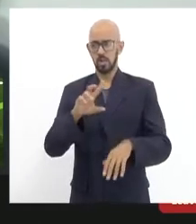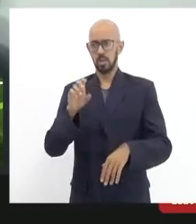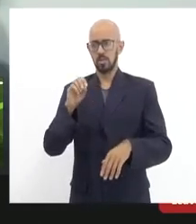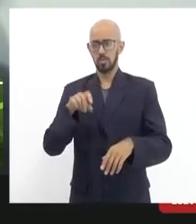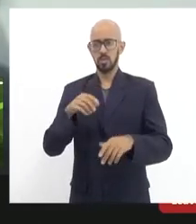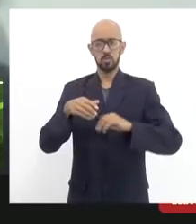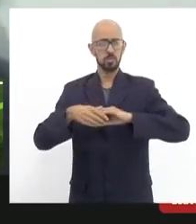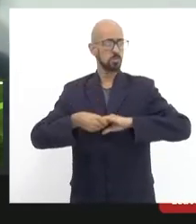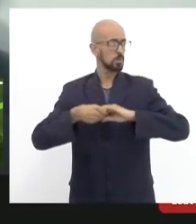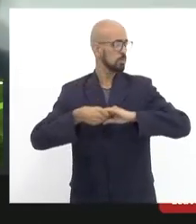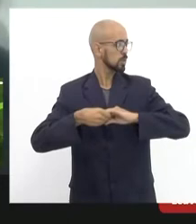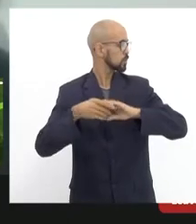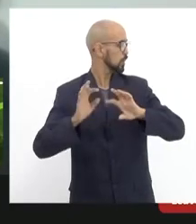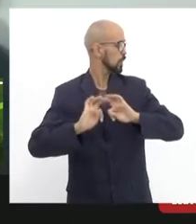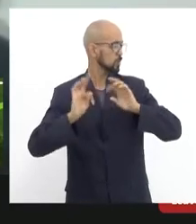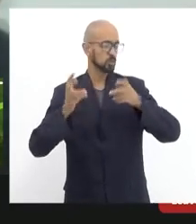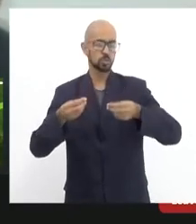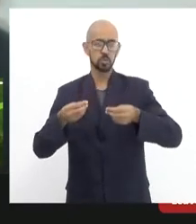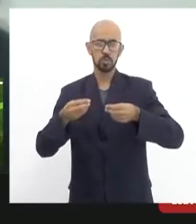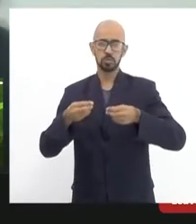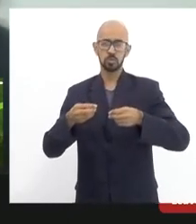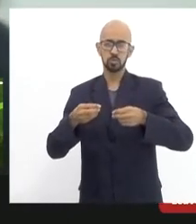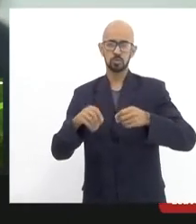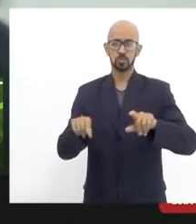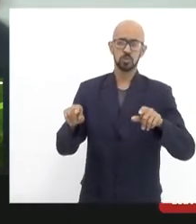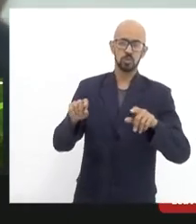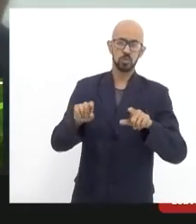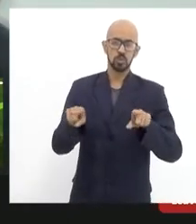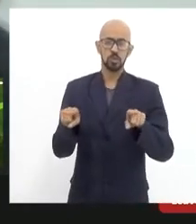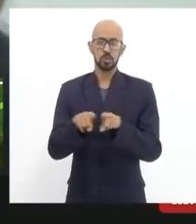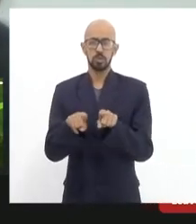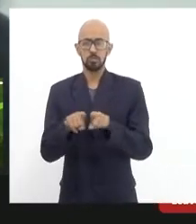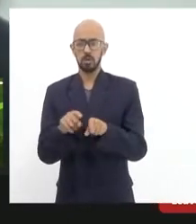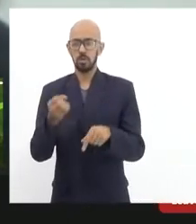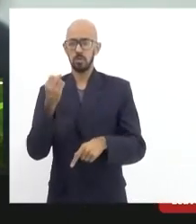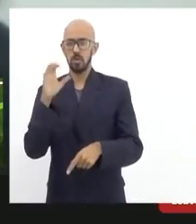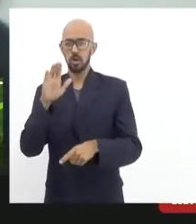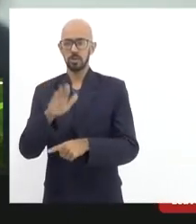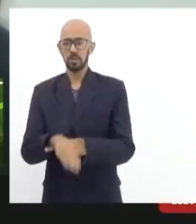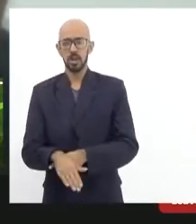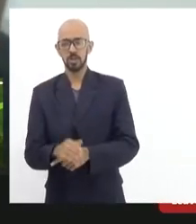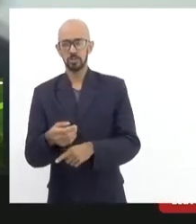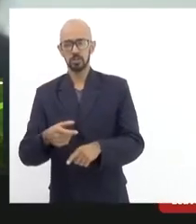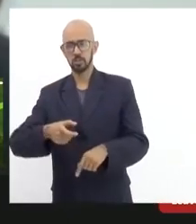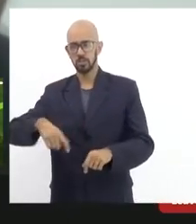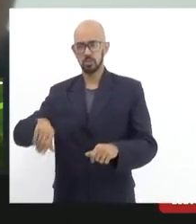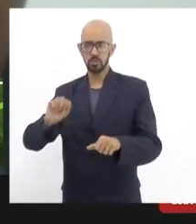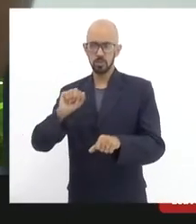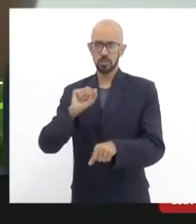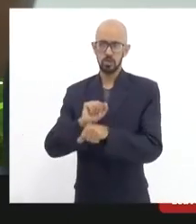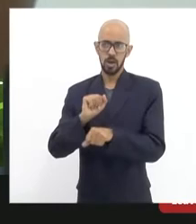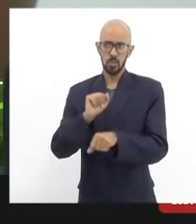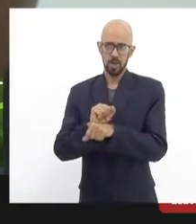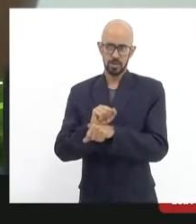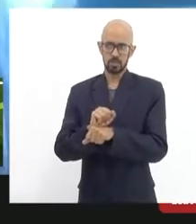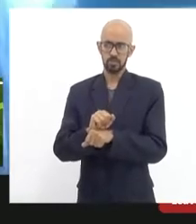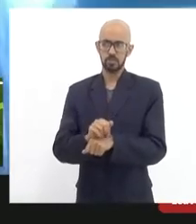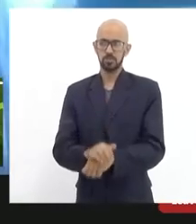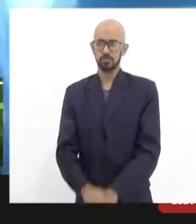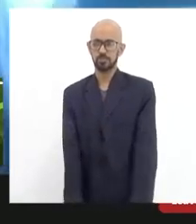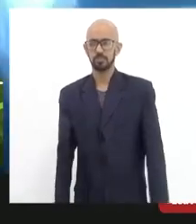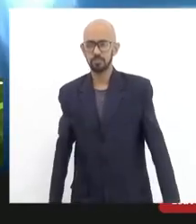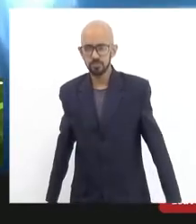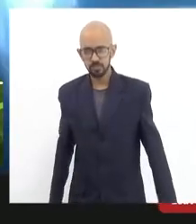envolvidos, cumprimento ao companheiro, e dou uma boa tarde, fico aqui atento, não aguardo. Beleza,